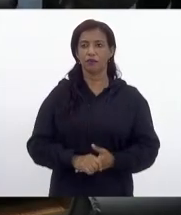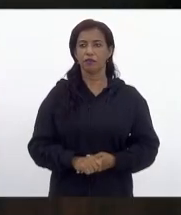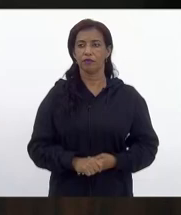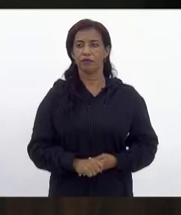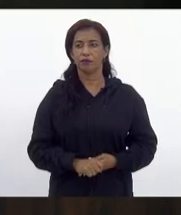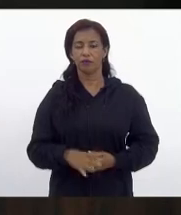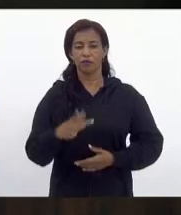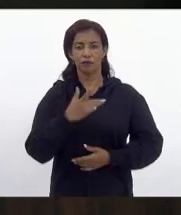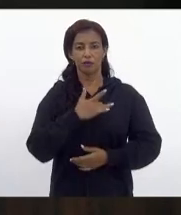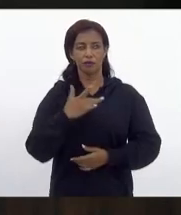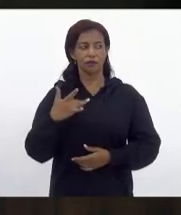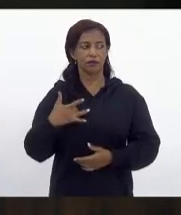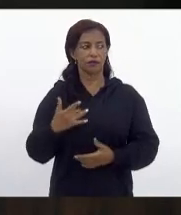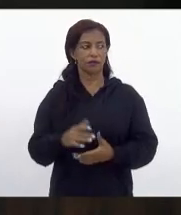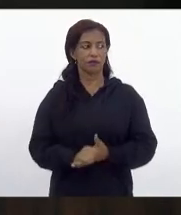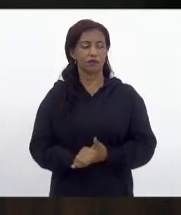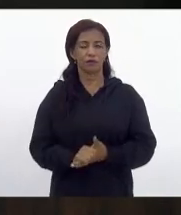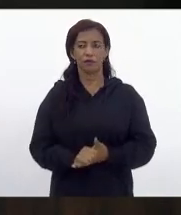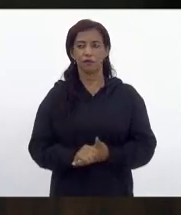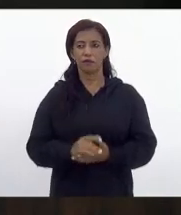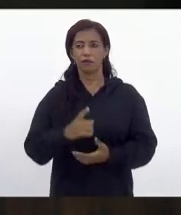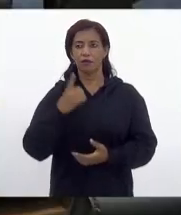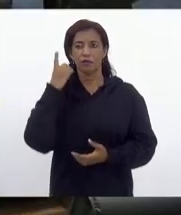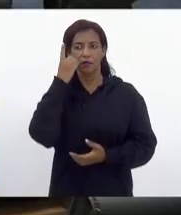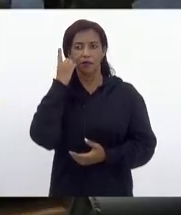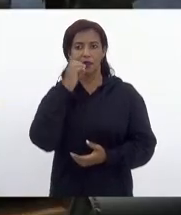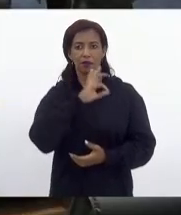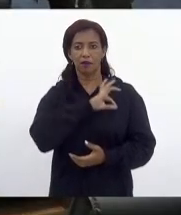Pela Saúde, deputada Marta Rocha.